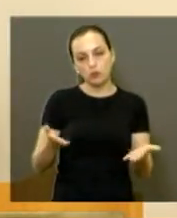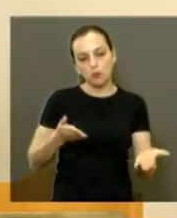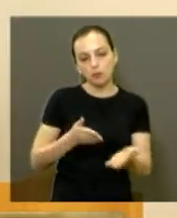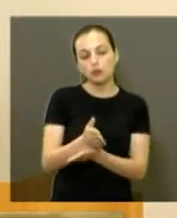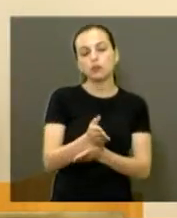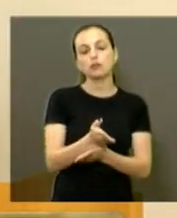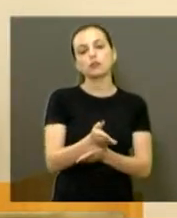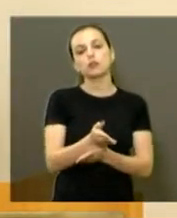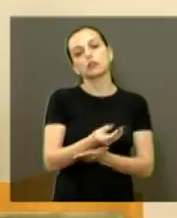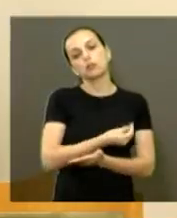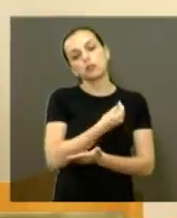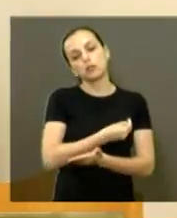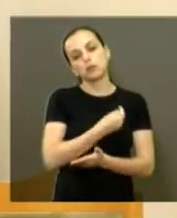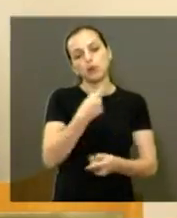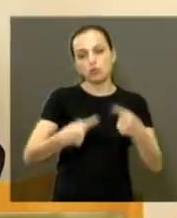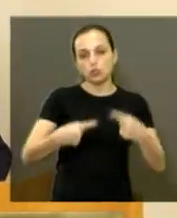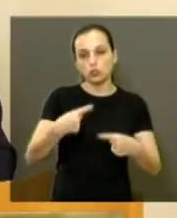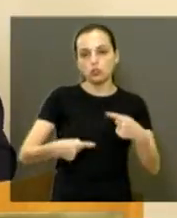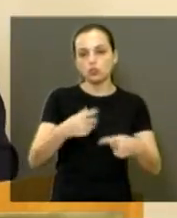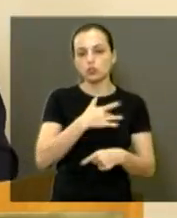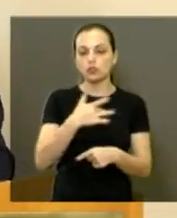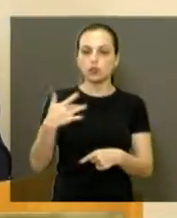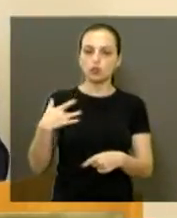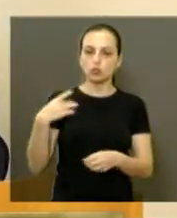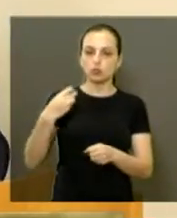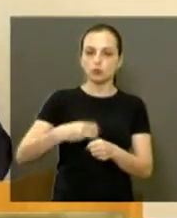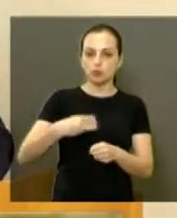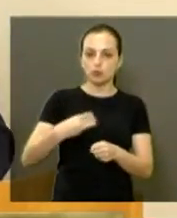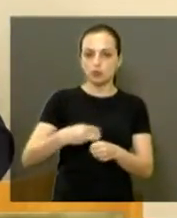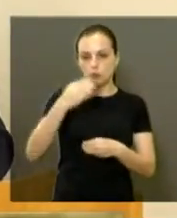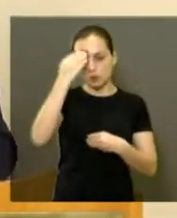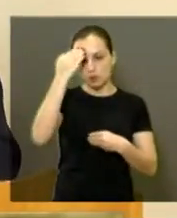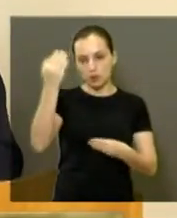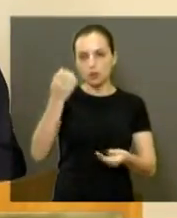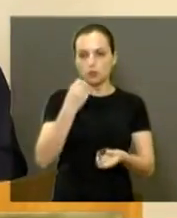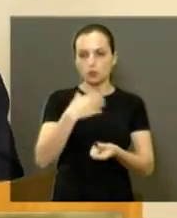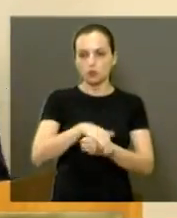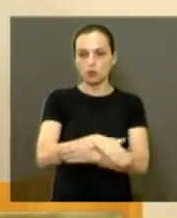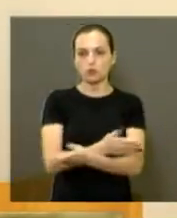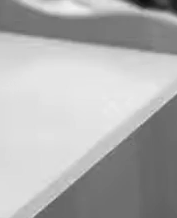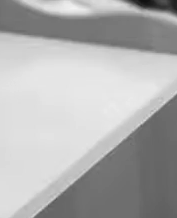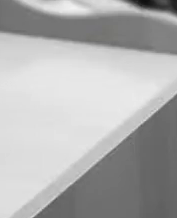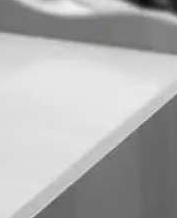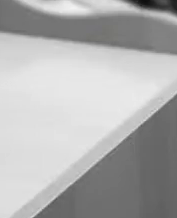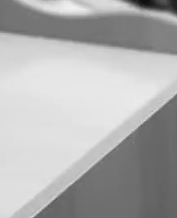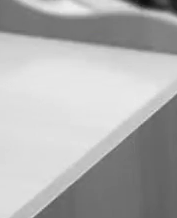participar, e debater a saúde aqui no nosso município. Obrigado e uma boa noite a todos.